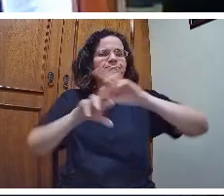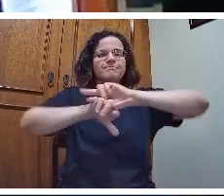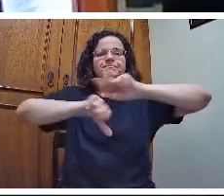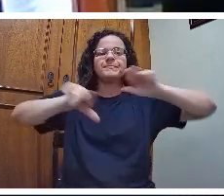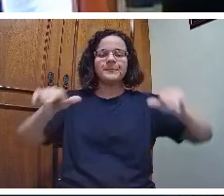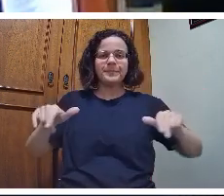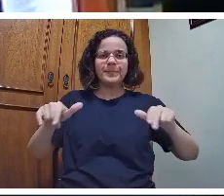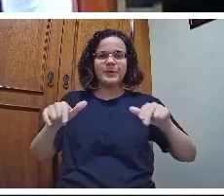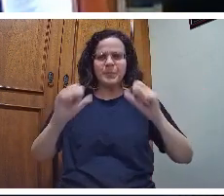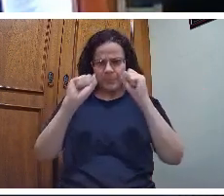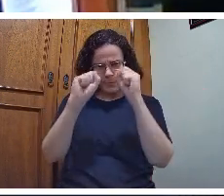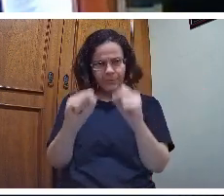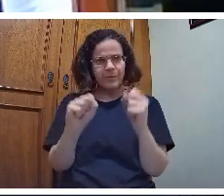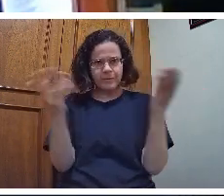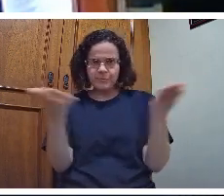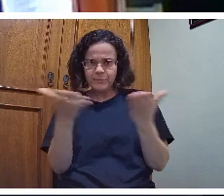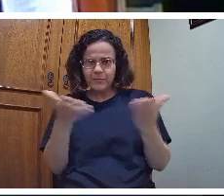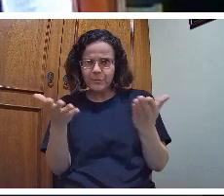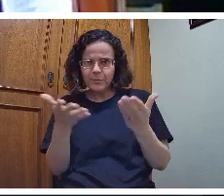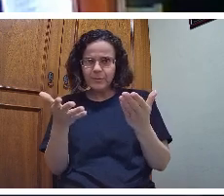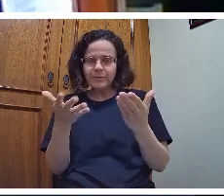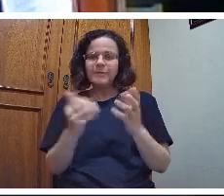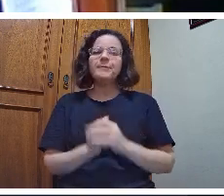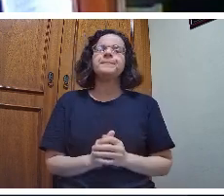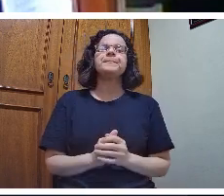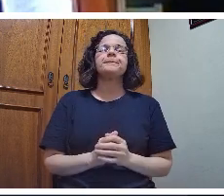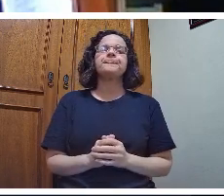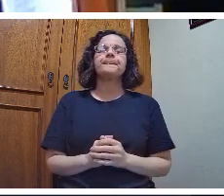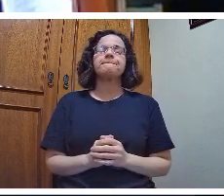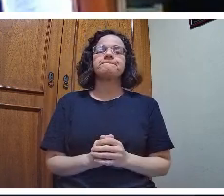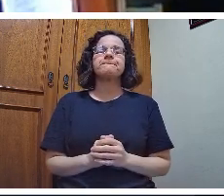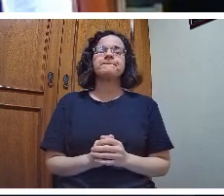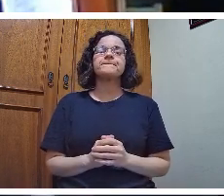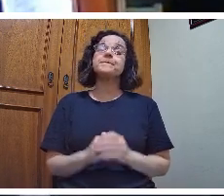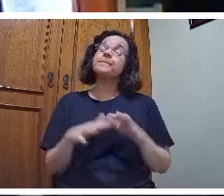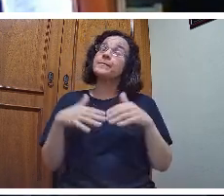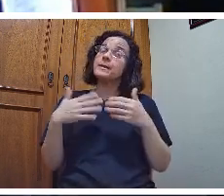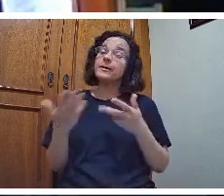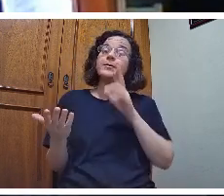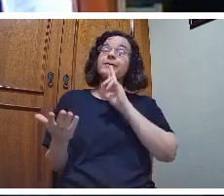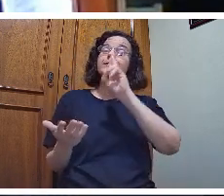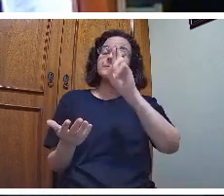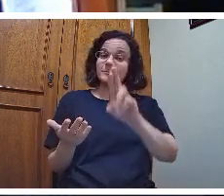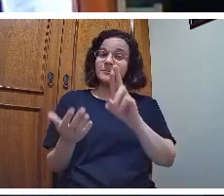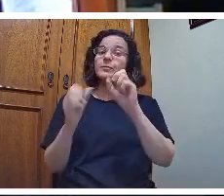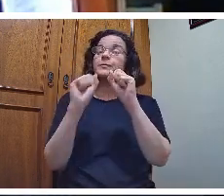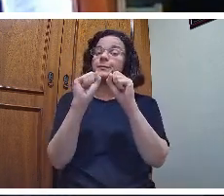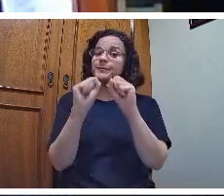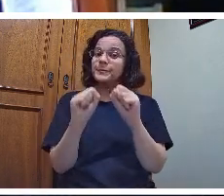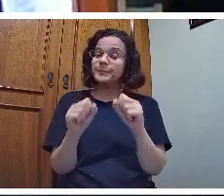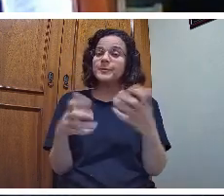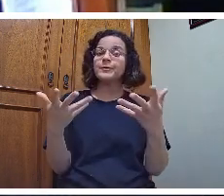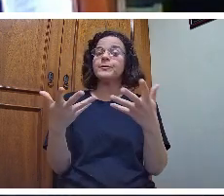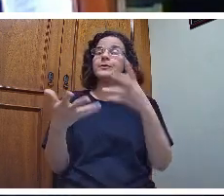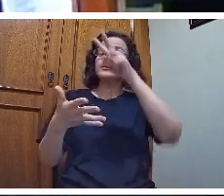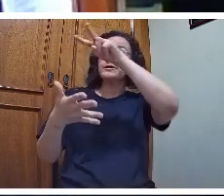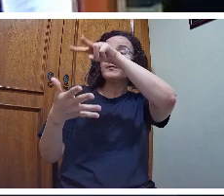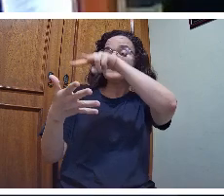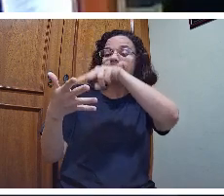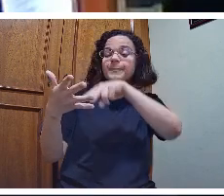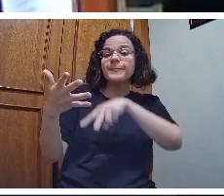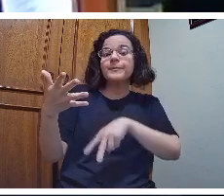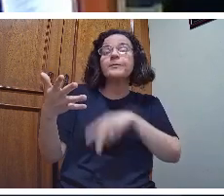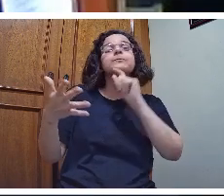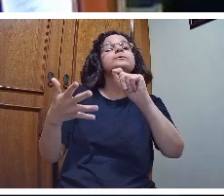midiáticos, ela ainda é viável? Eu diria que ela é uma leitura